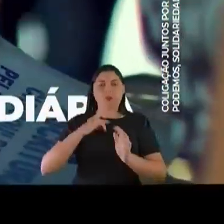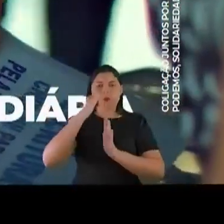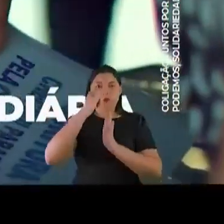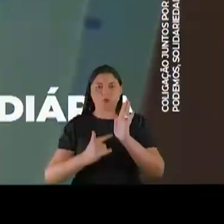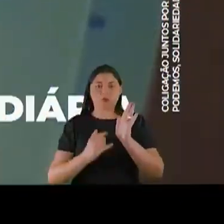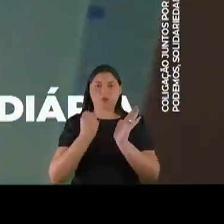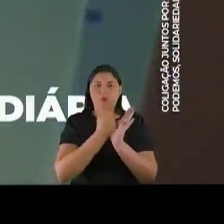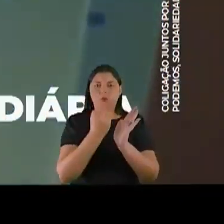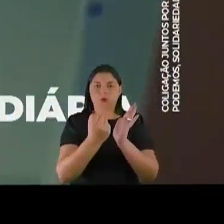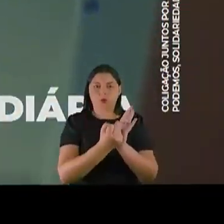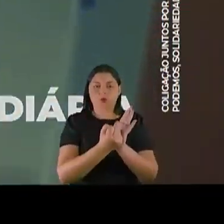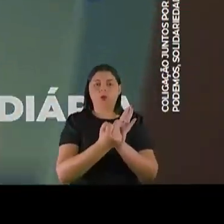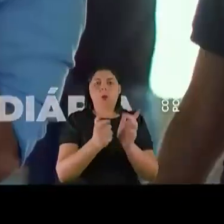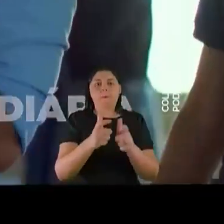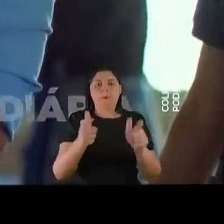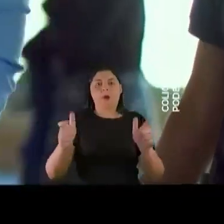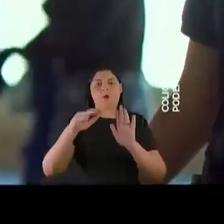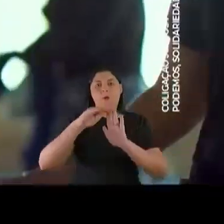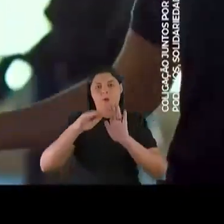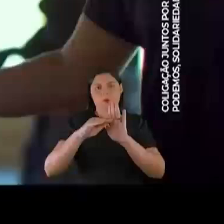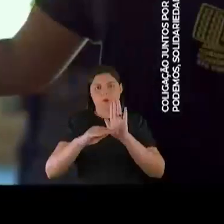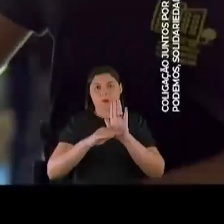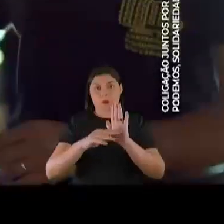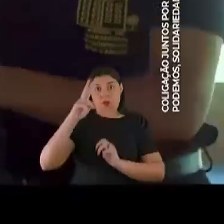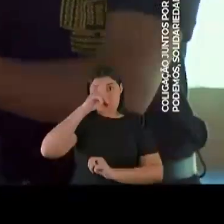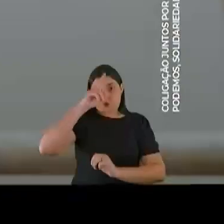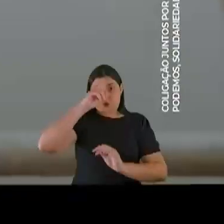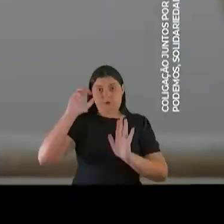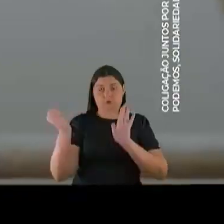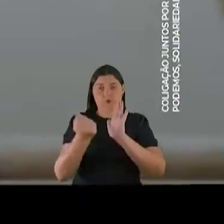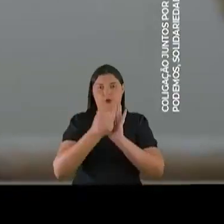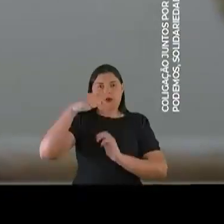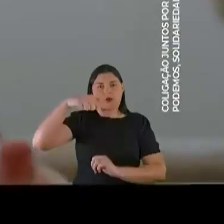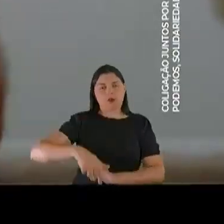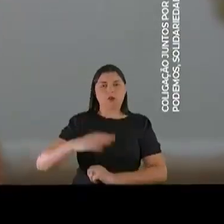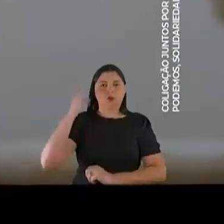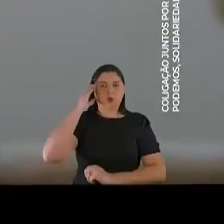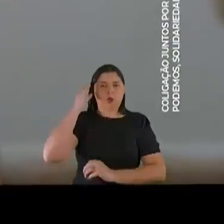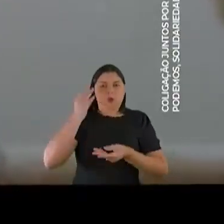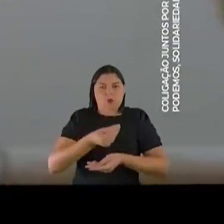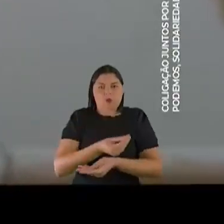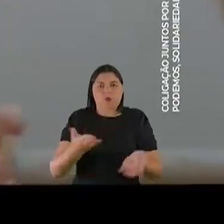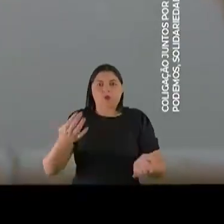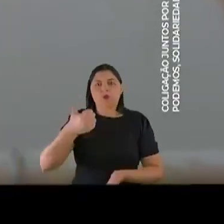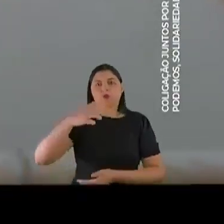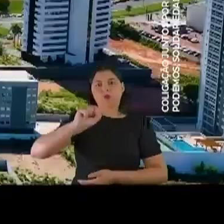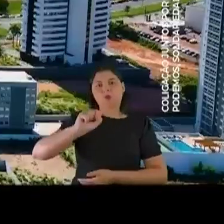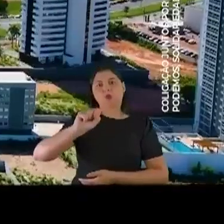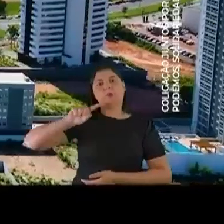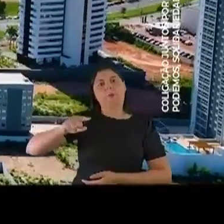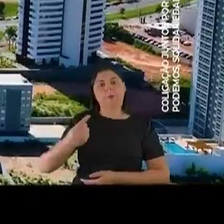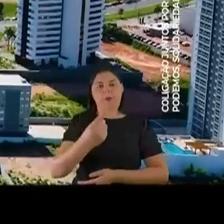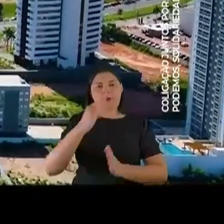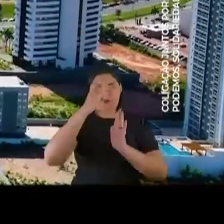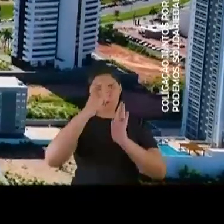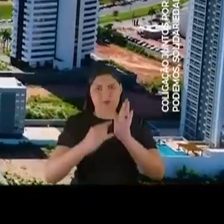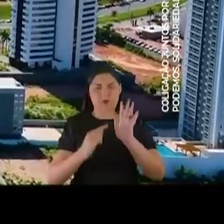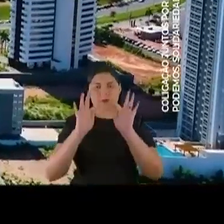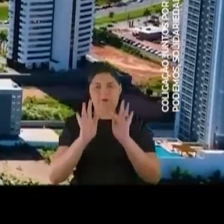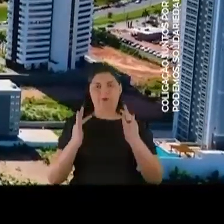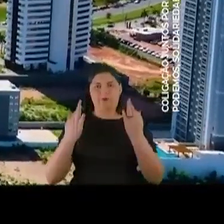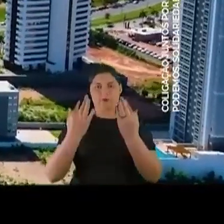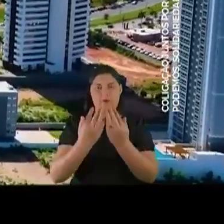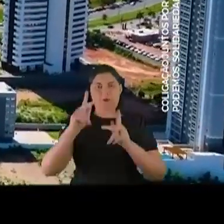da história de Cuiabá, entregando mais de 18 mil escrituras para as nossas famílias cuiabanas. Hoje temos a